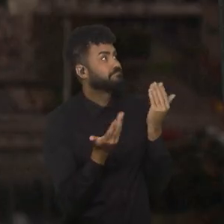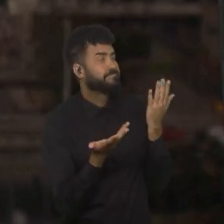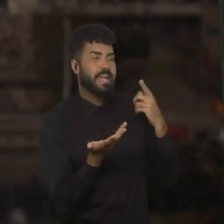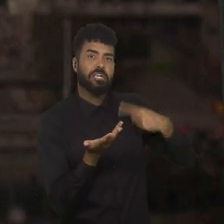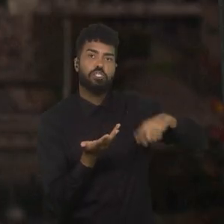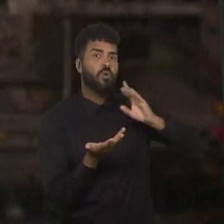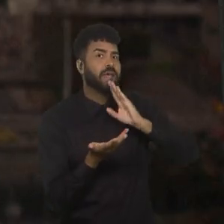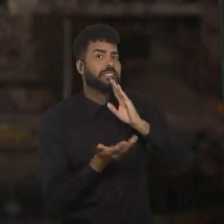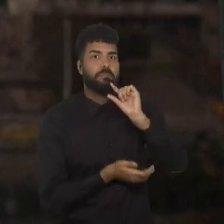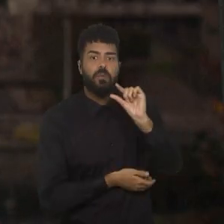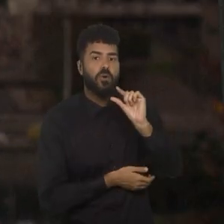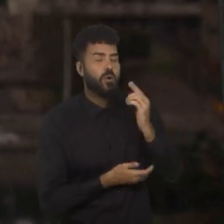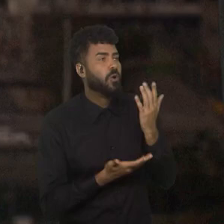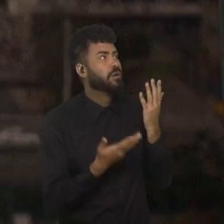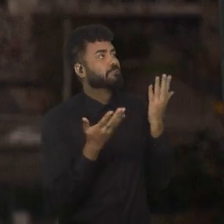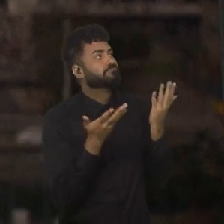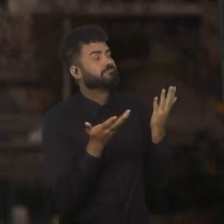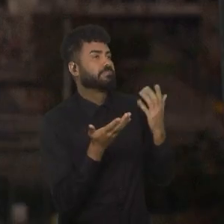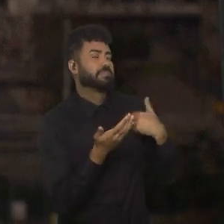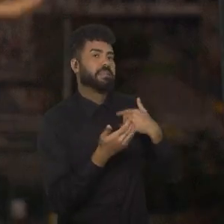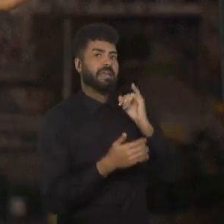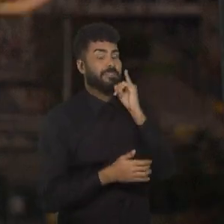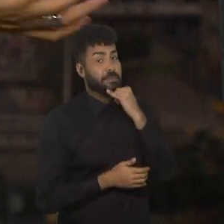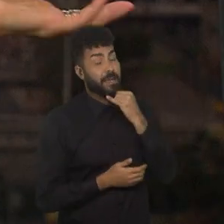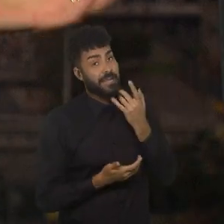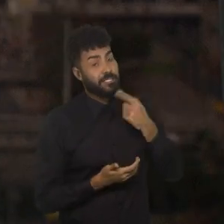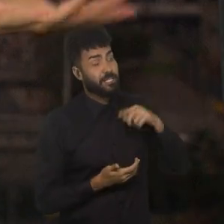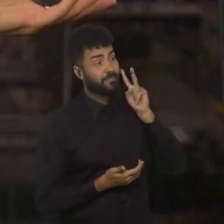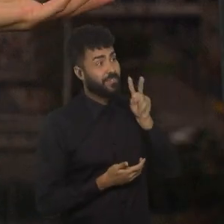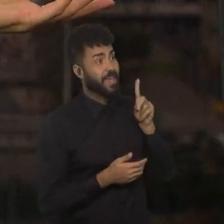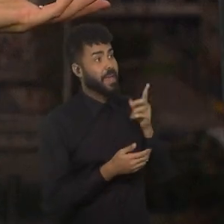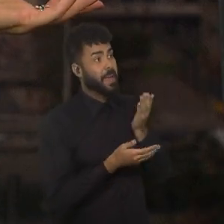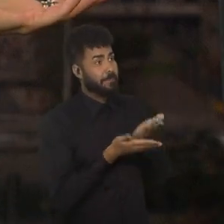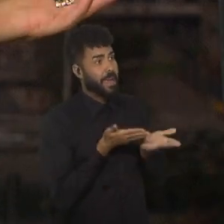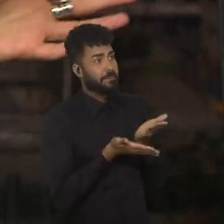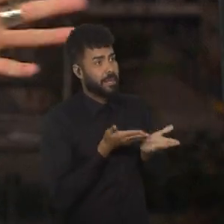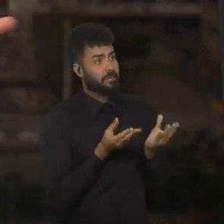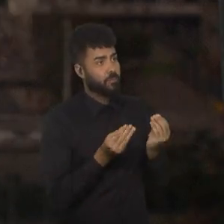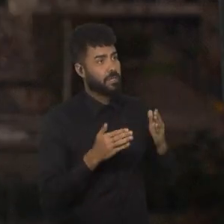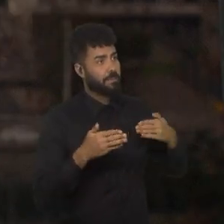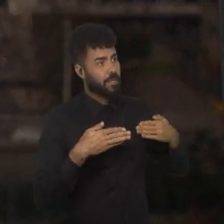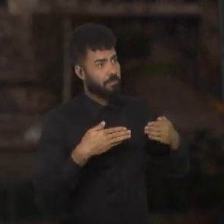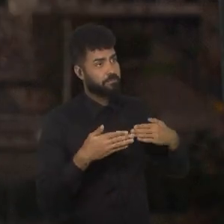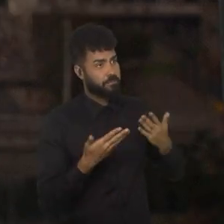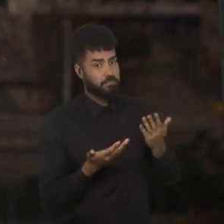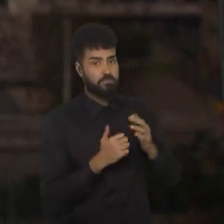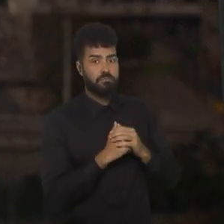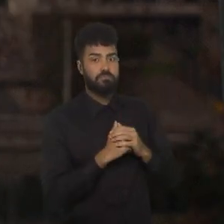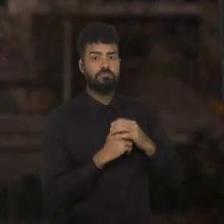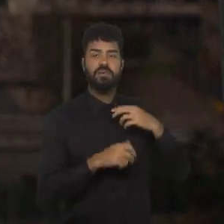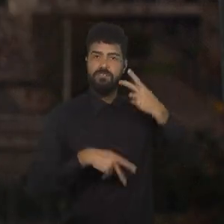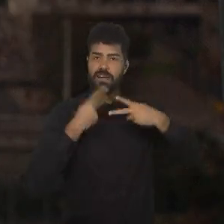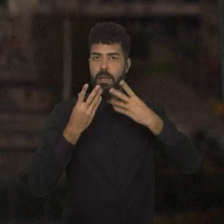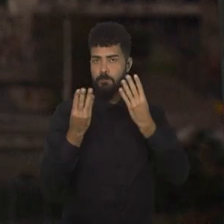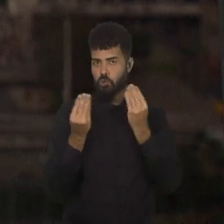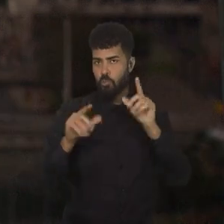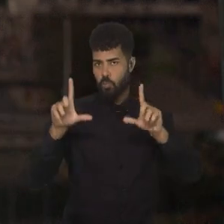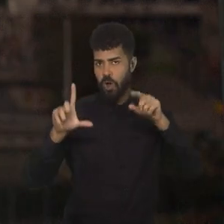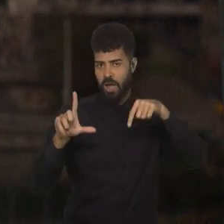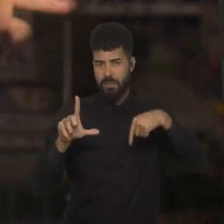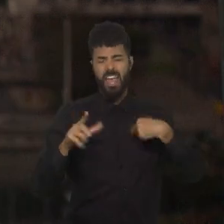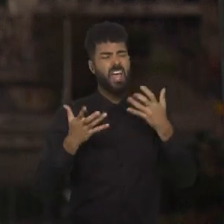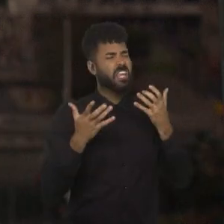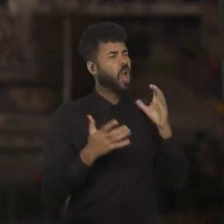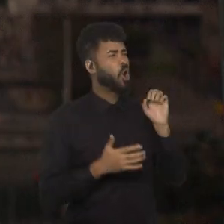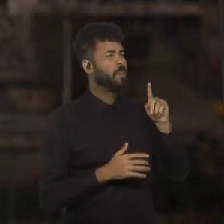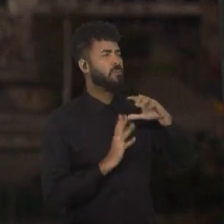a gente conhece pouco, e, lamentavelmente, o a gente vê são as derrotas do Panamá, e a gente comenta muito aqui no programa, ah, eu quero Copa